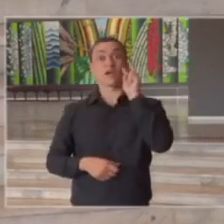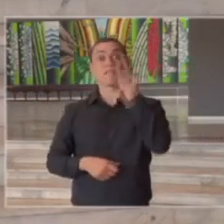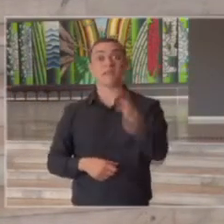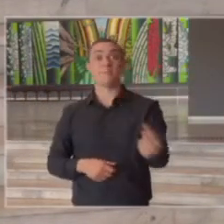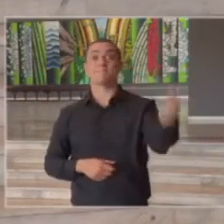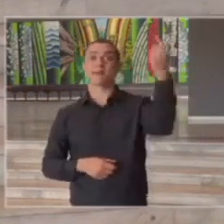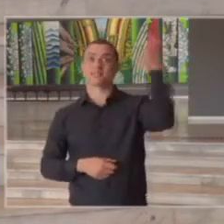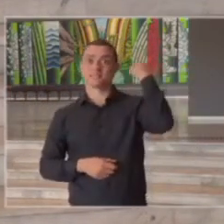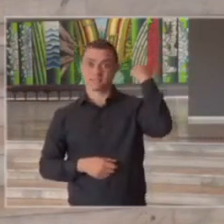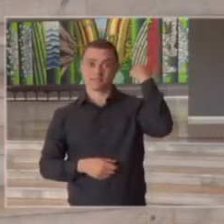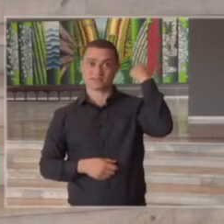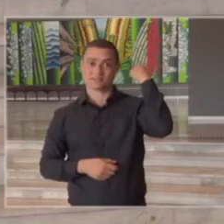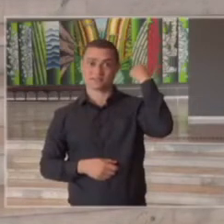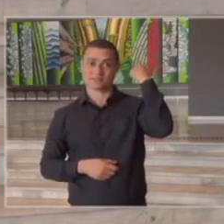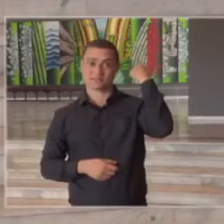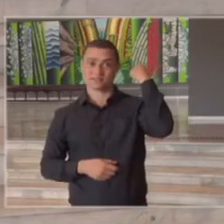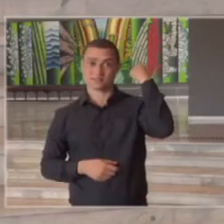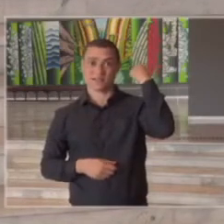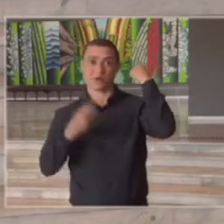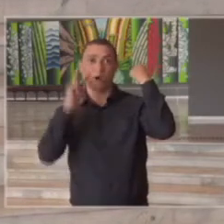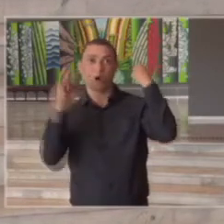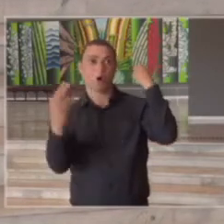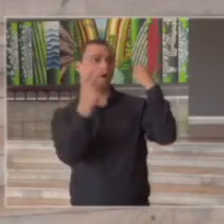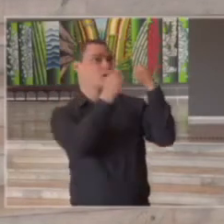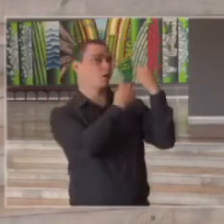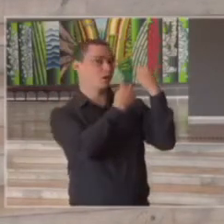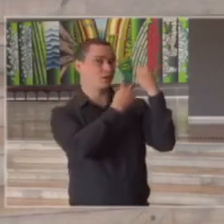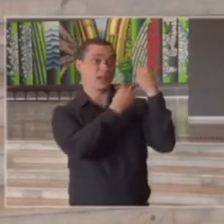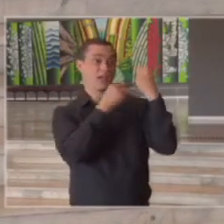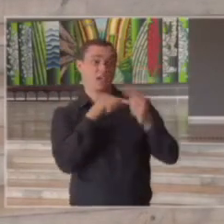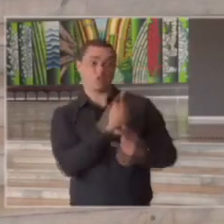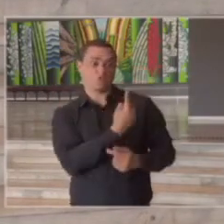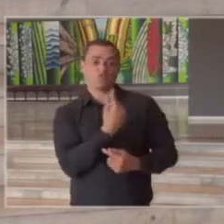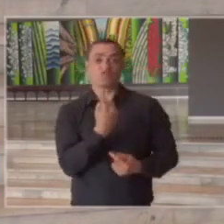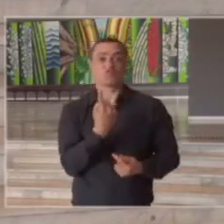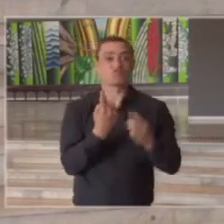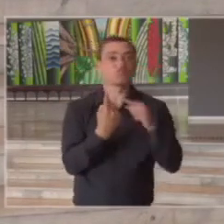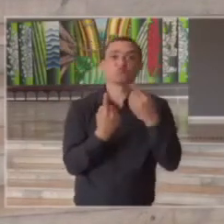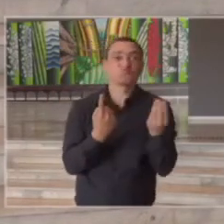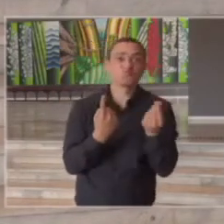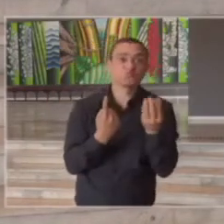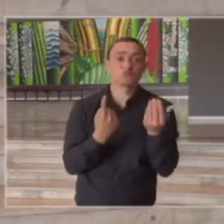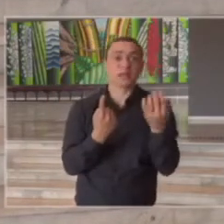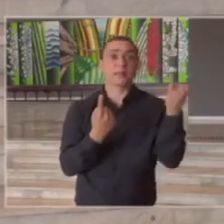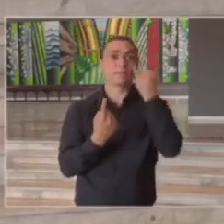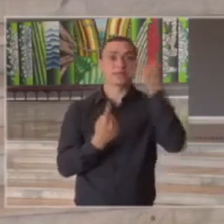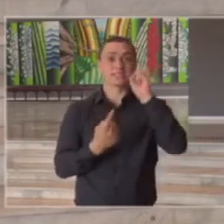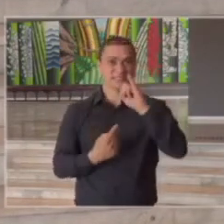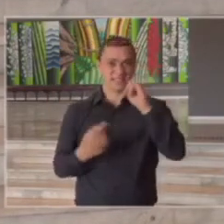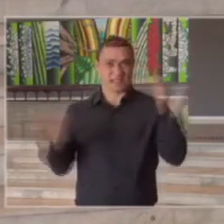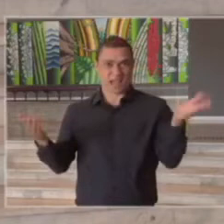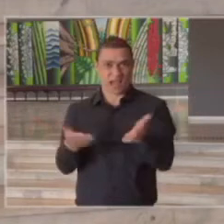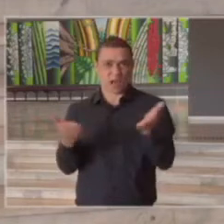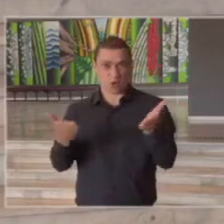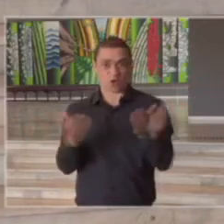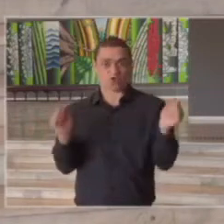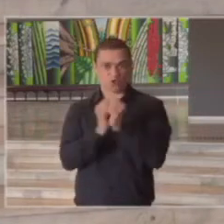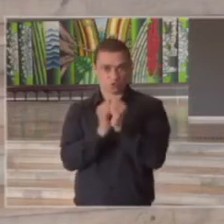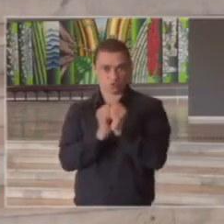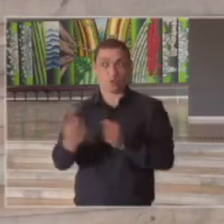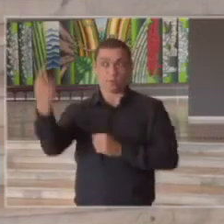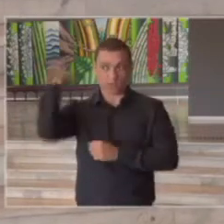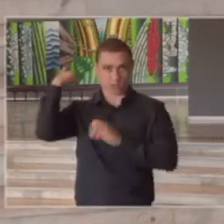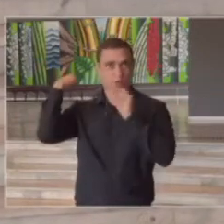passado quer dizer ele por si só não tem importância se não estiver acoplado